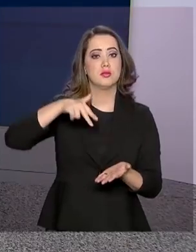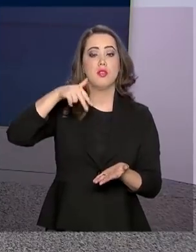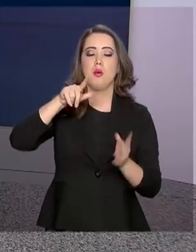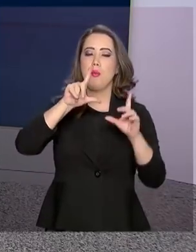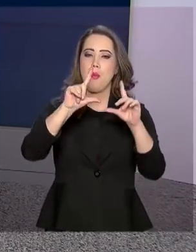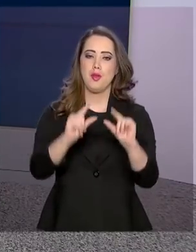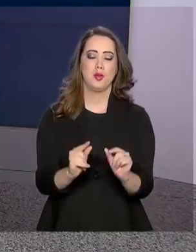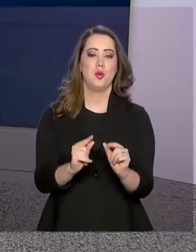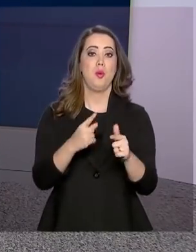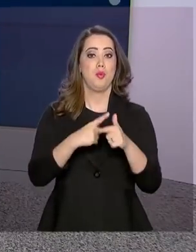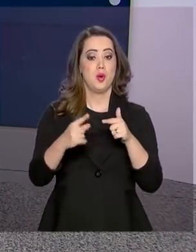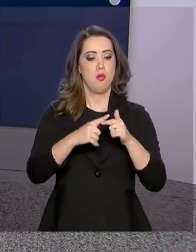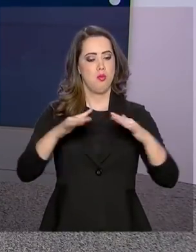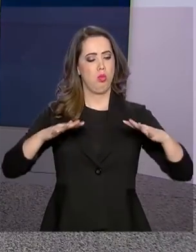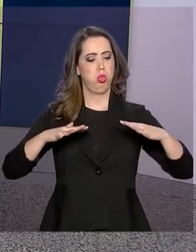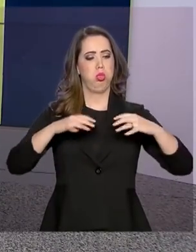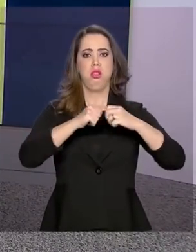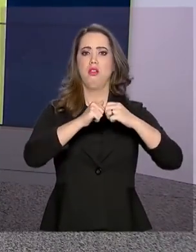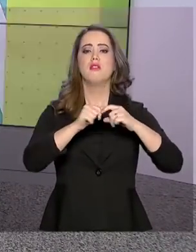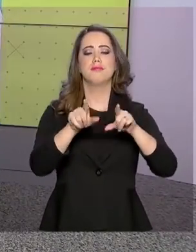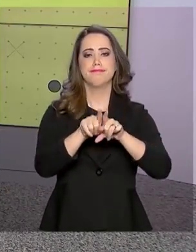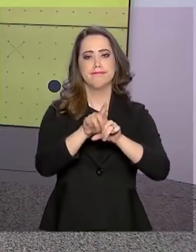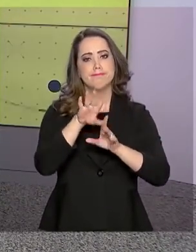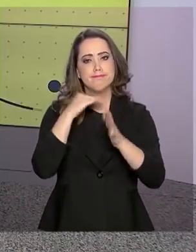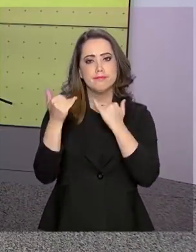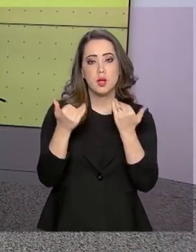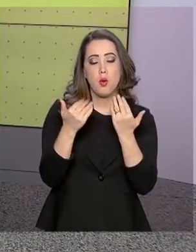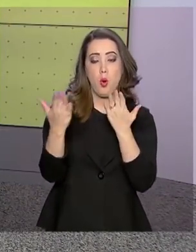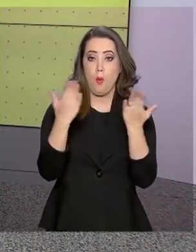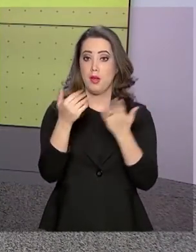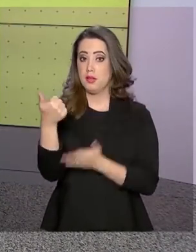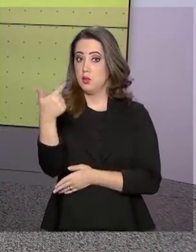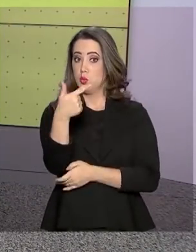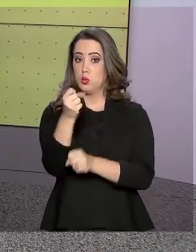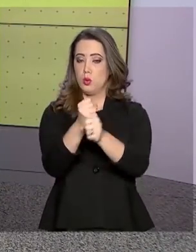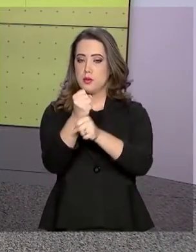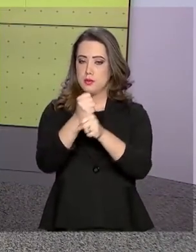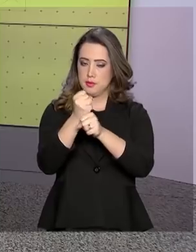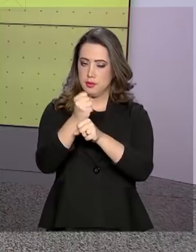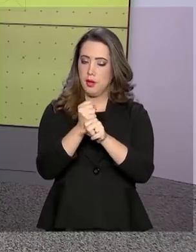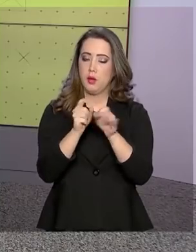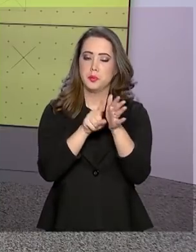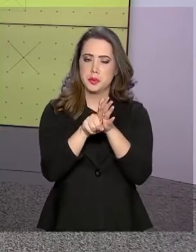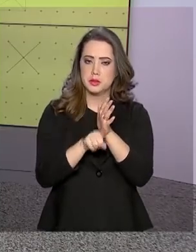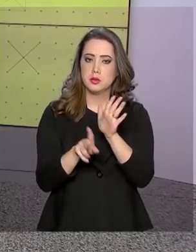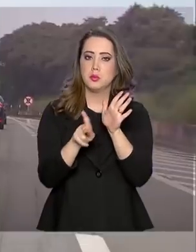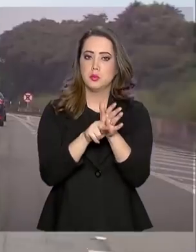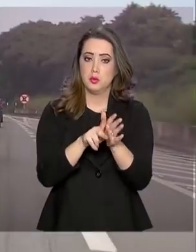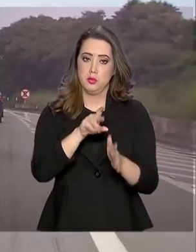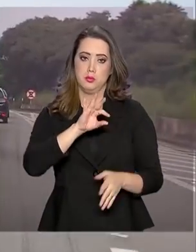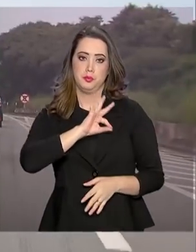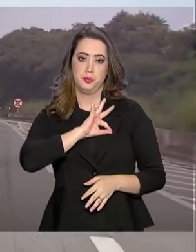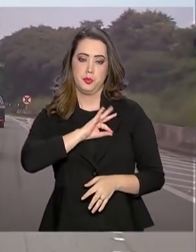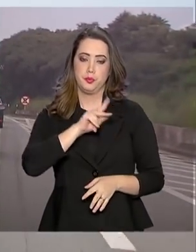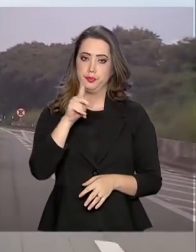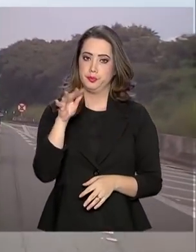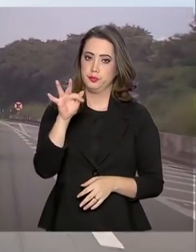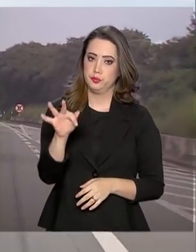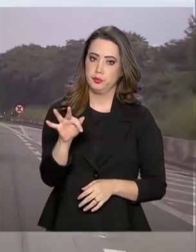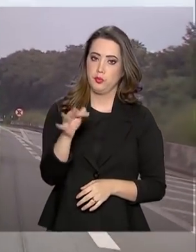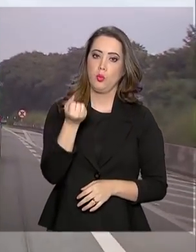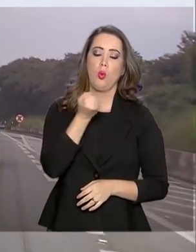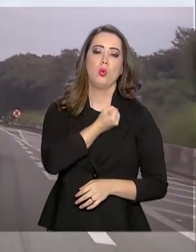de acidentes graves e mortes dos últimos 12 anos, segundo a Polícia Rodoviária Federal. Números preliminares